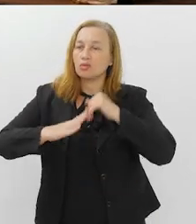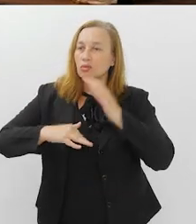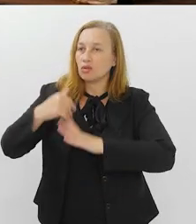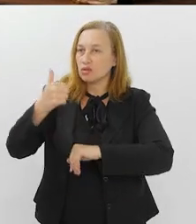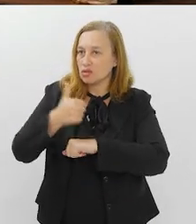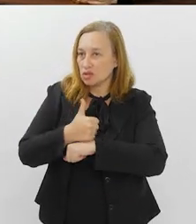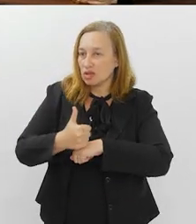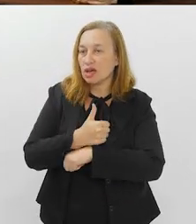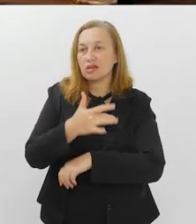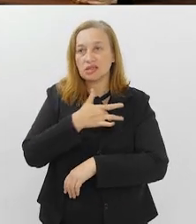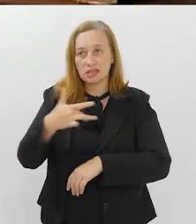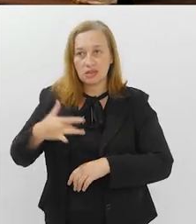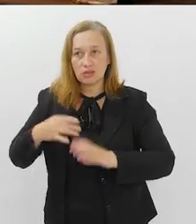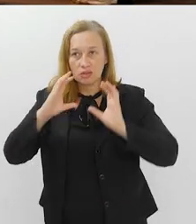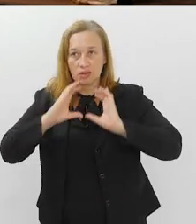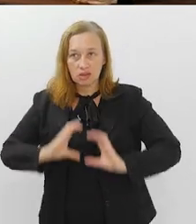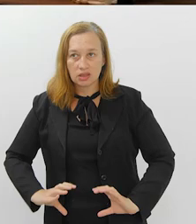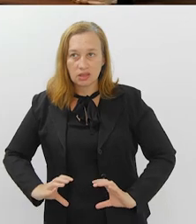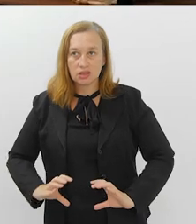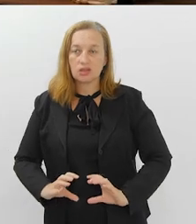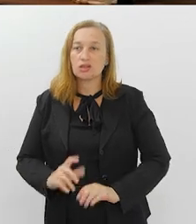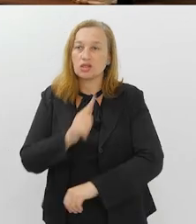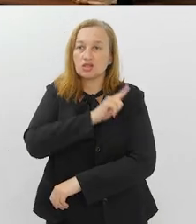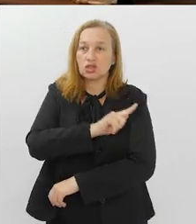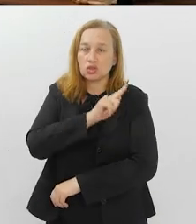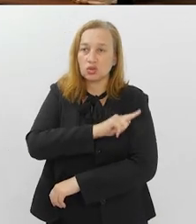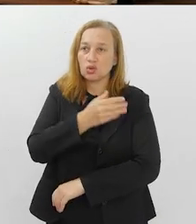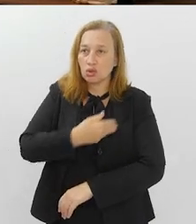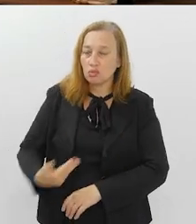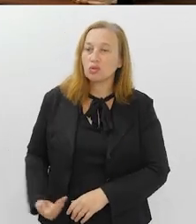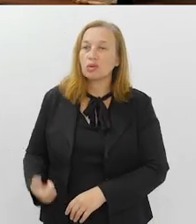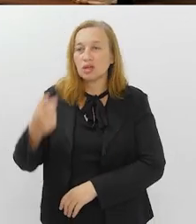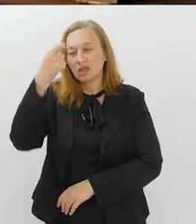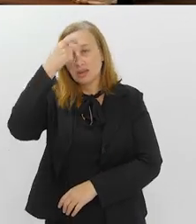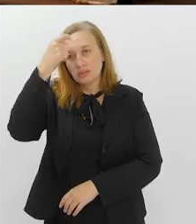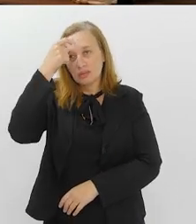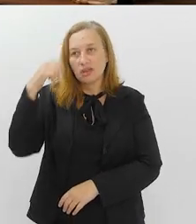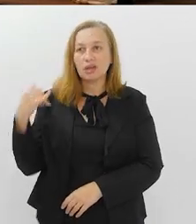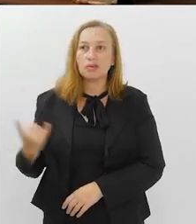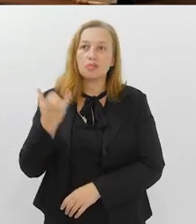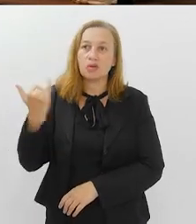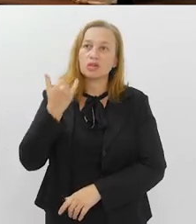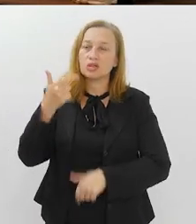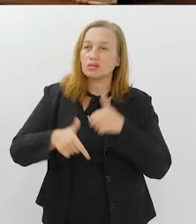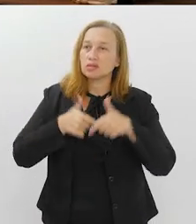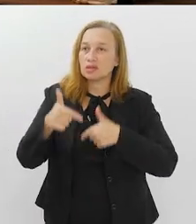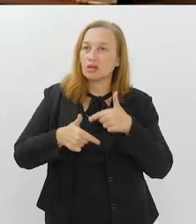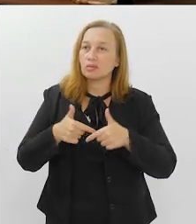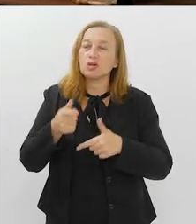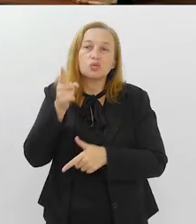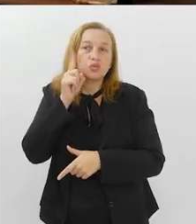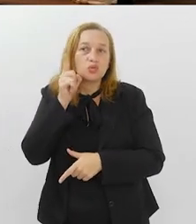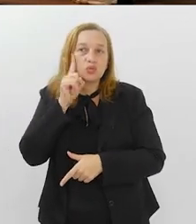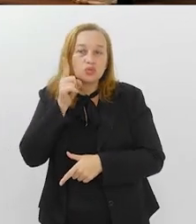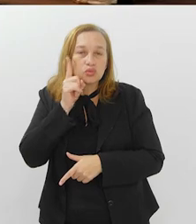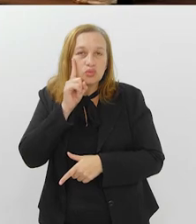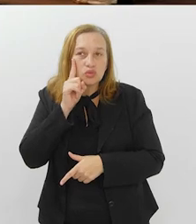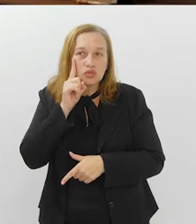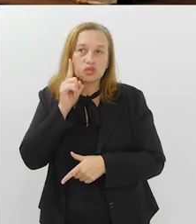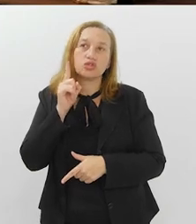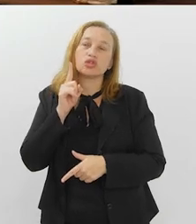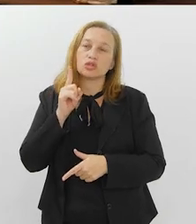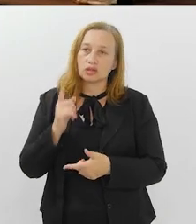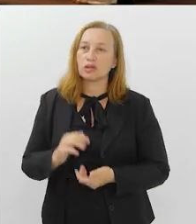como profissional de saúde, como cidadão, como gestor público, que a gente tenha em mente da importância de que um trabalho contínuo, de